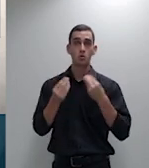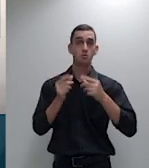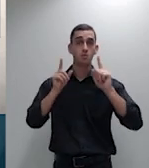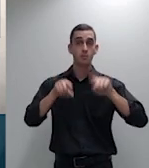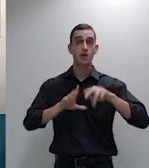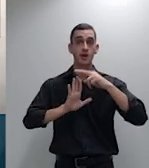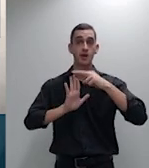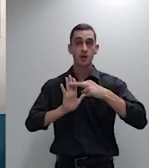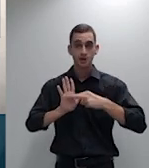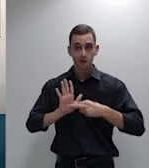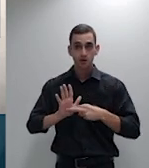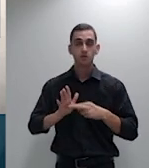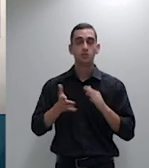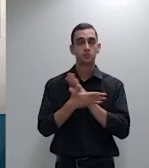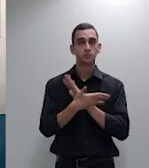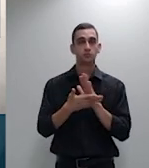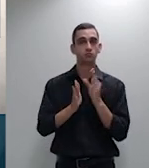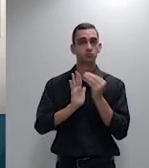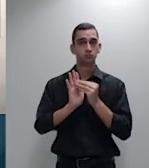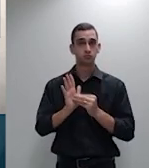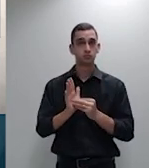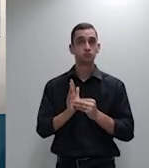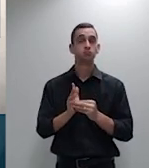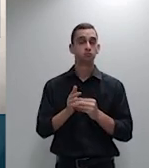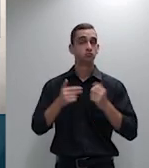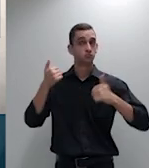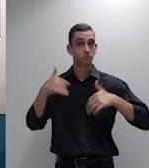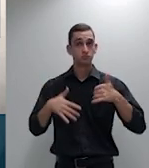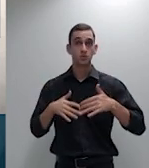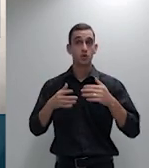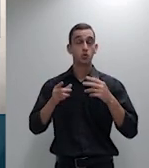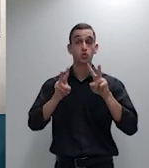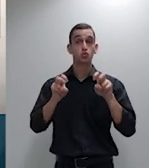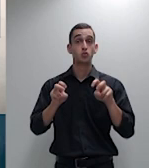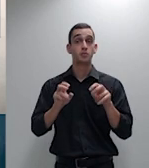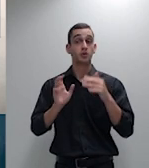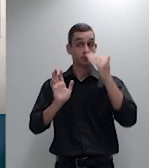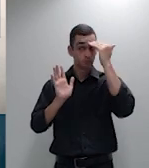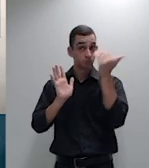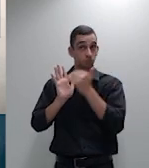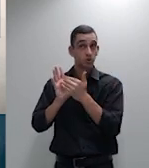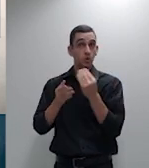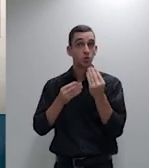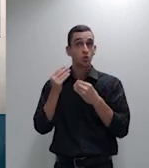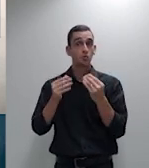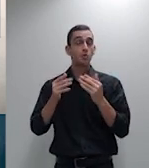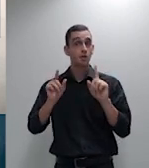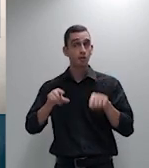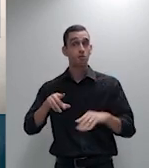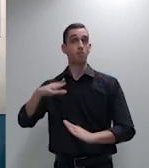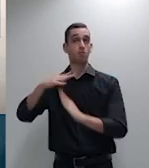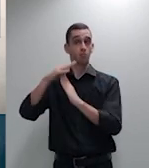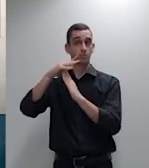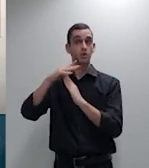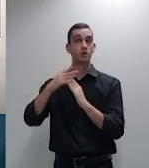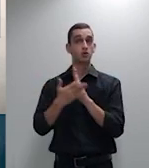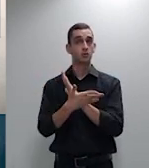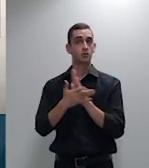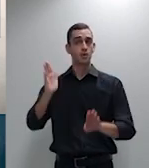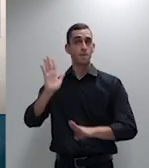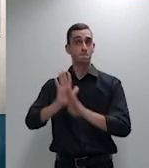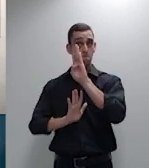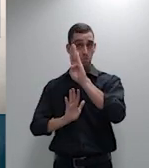estabelecem critérios inclusive critérios limitativos nas faixas de aumento como é o caso